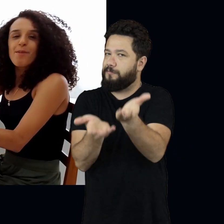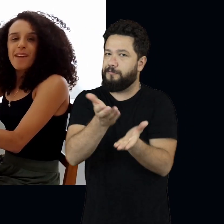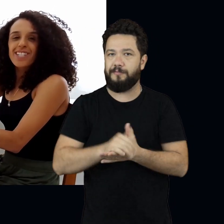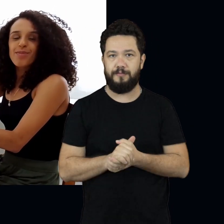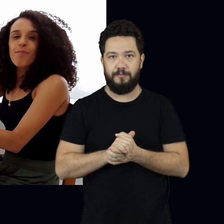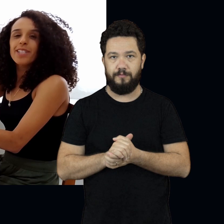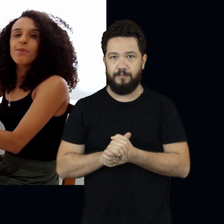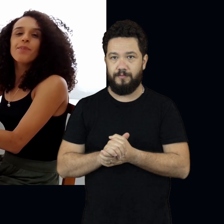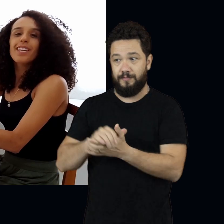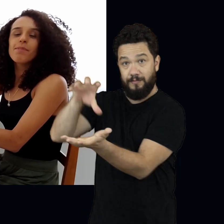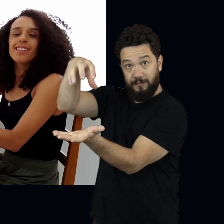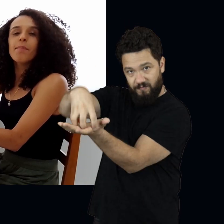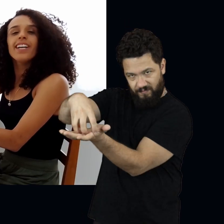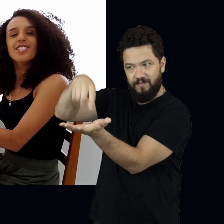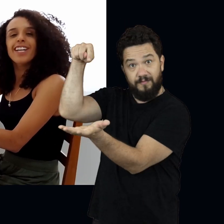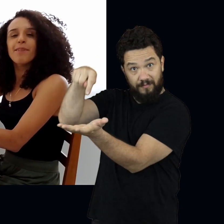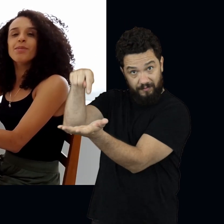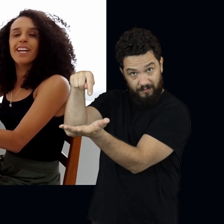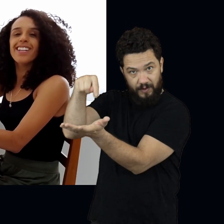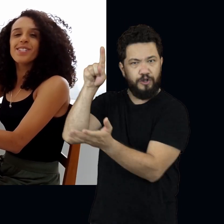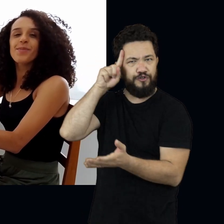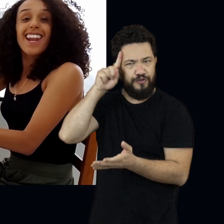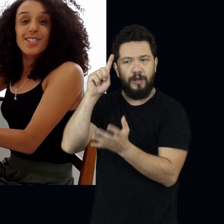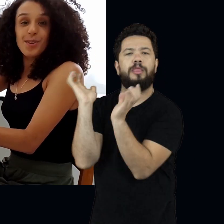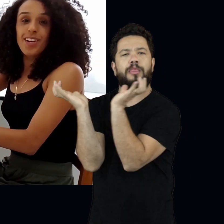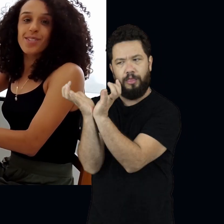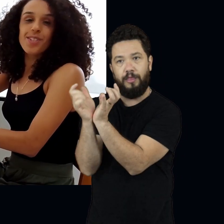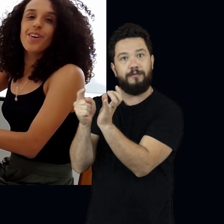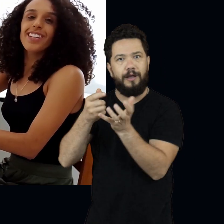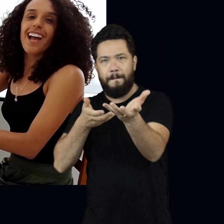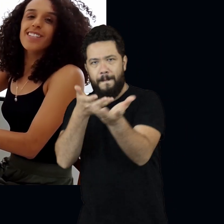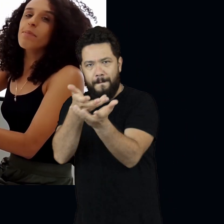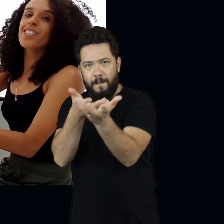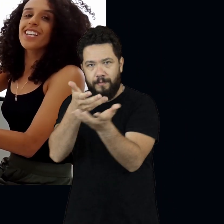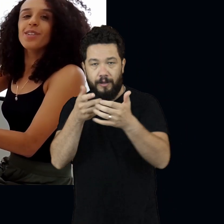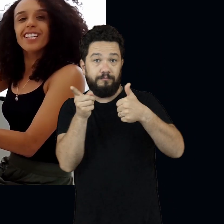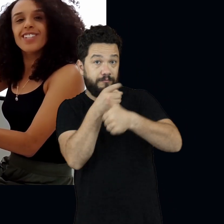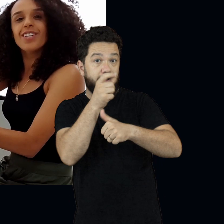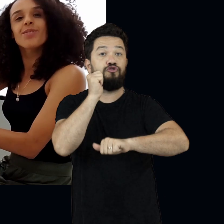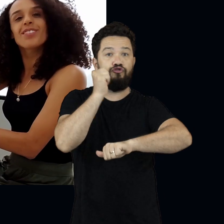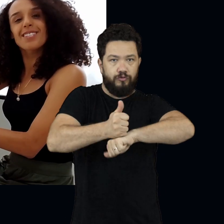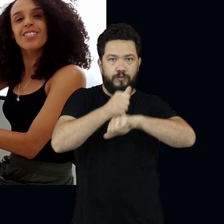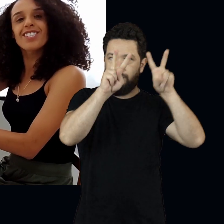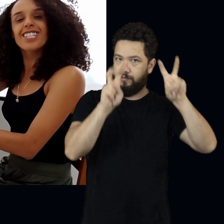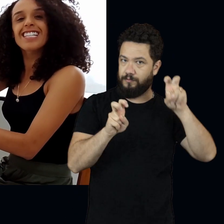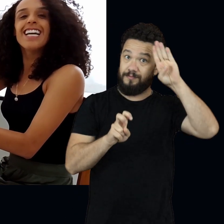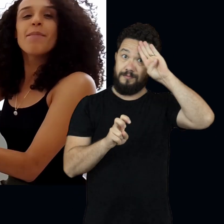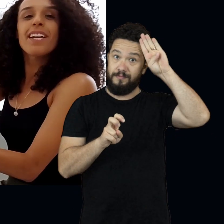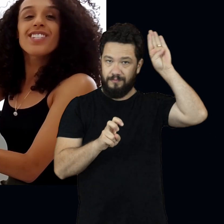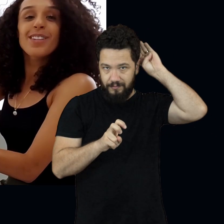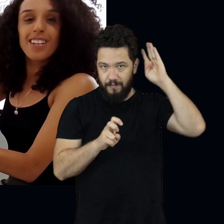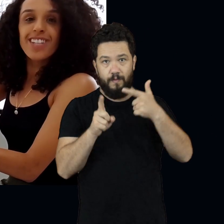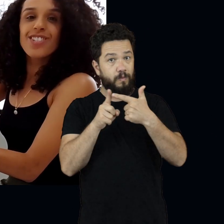A Proped é formada por uma equipe que trabalha diariamente para isso. Ela articula ações coordenadas pela Diretoria de Assuntos Estudantis